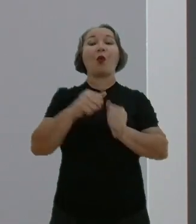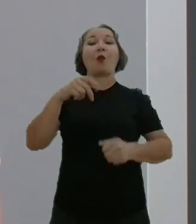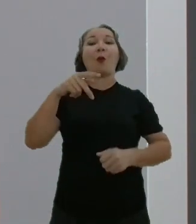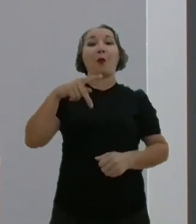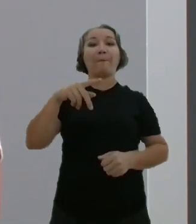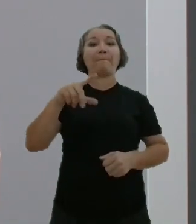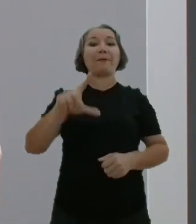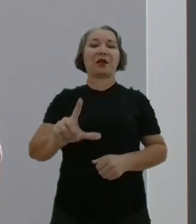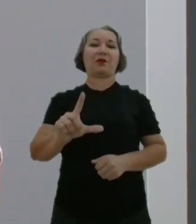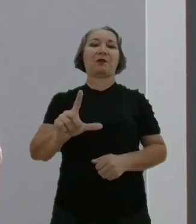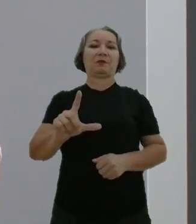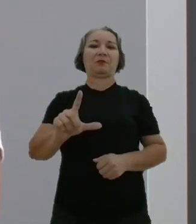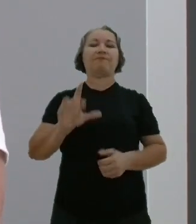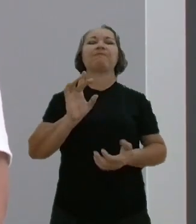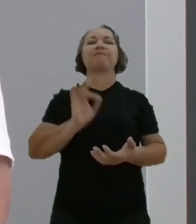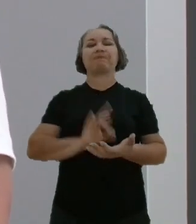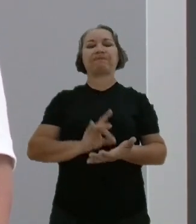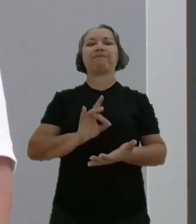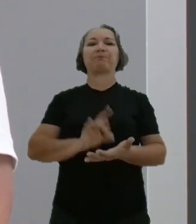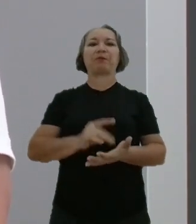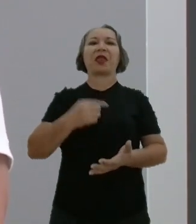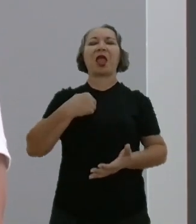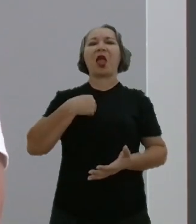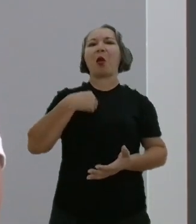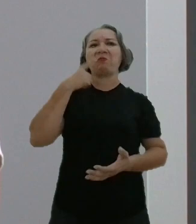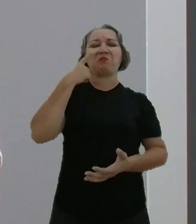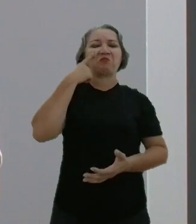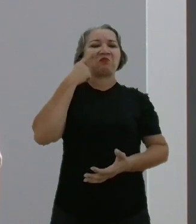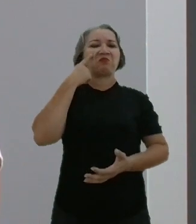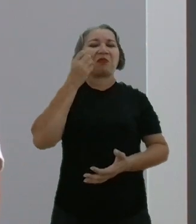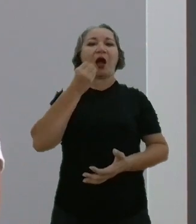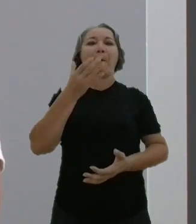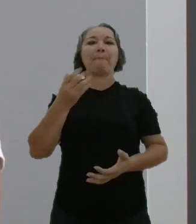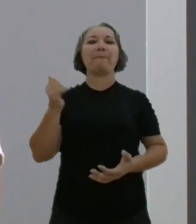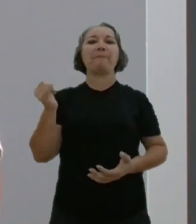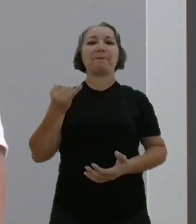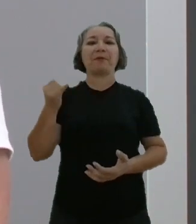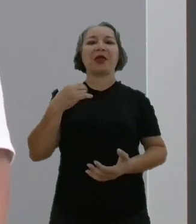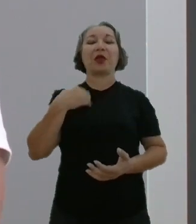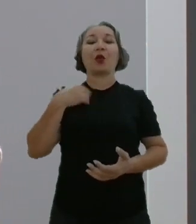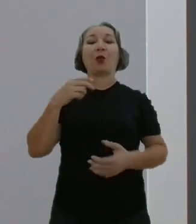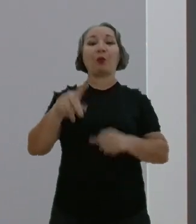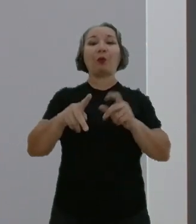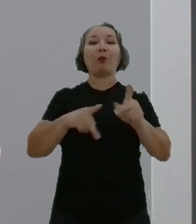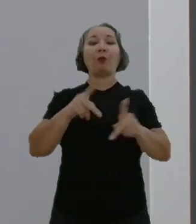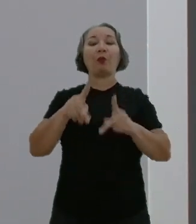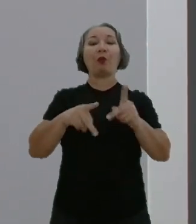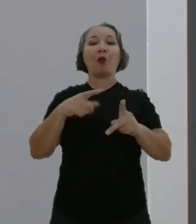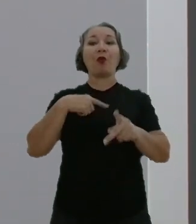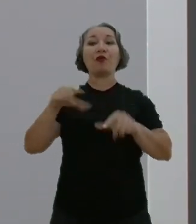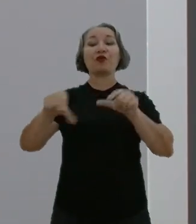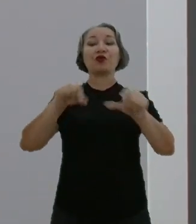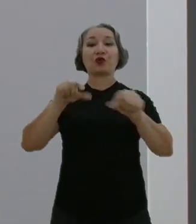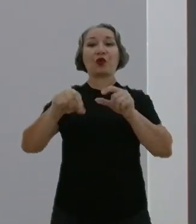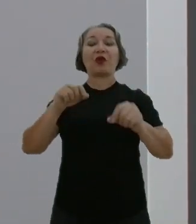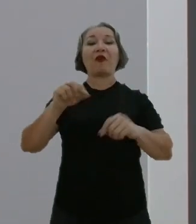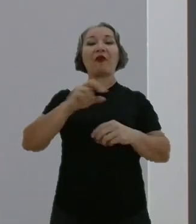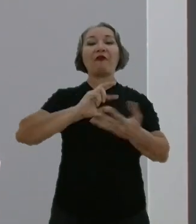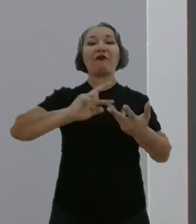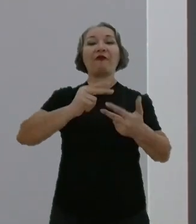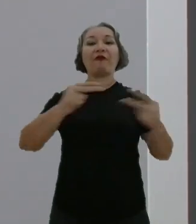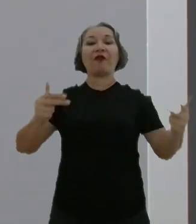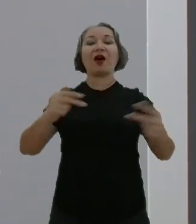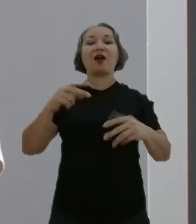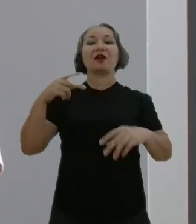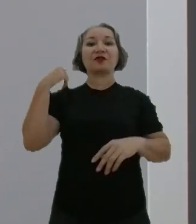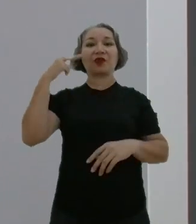ao meu ver, consumado, haja vista que a população elegeu a maior parcela de vereadores do PL. Foram cerca